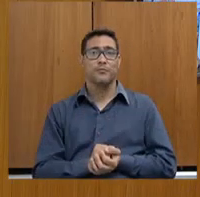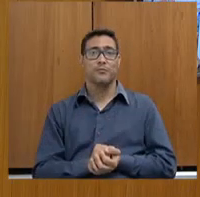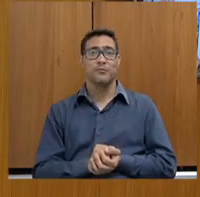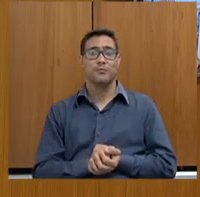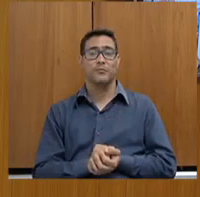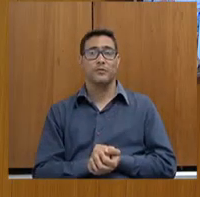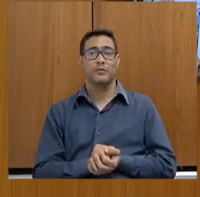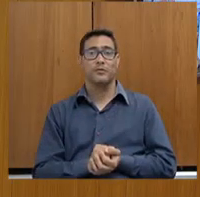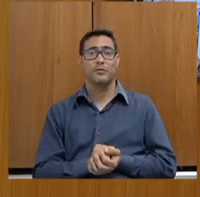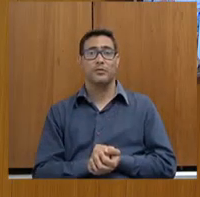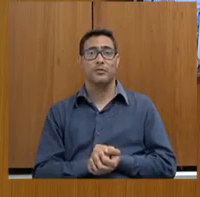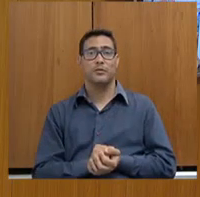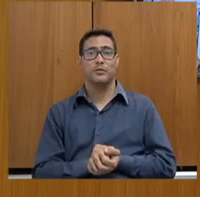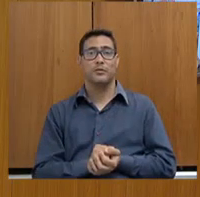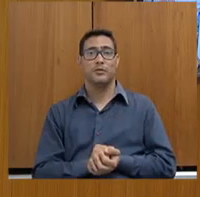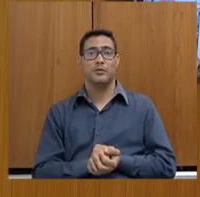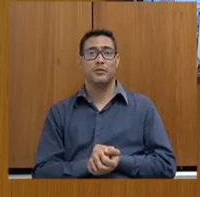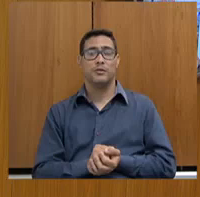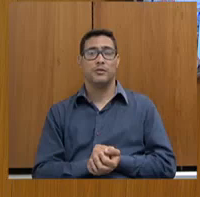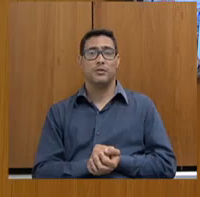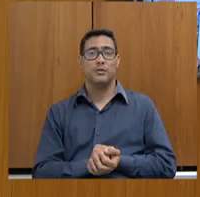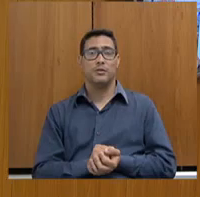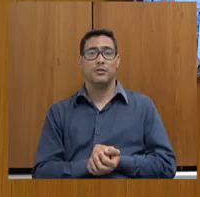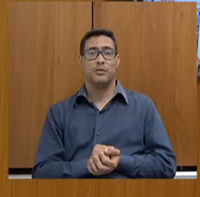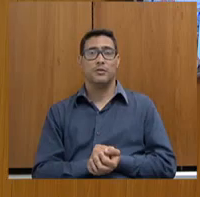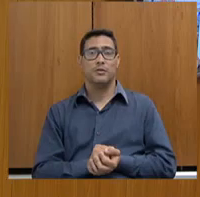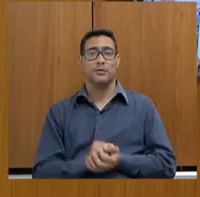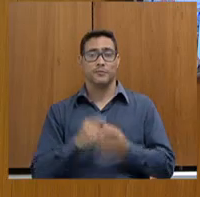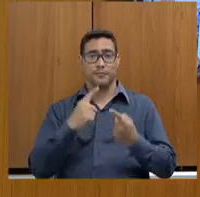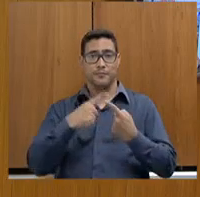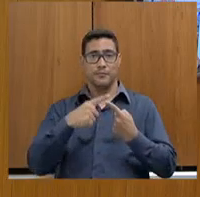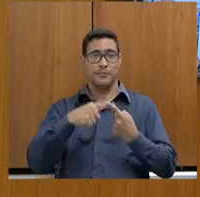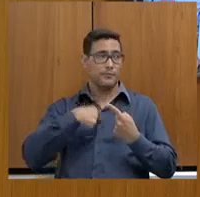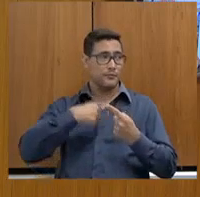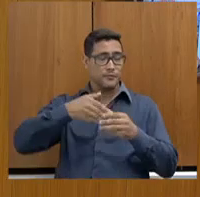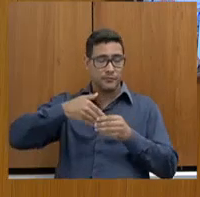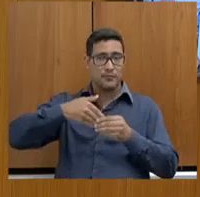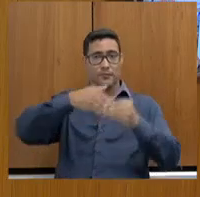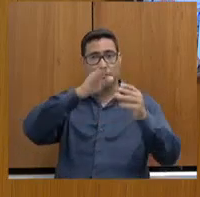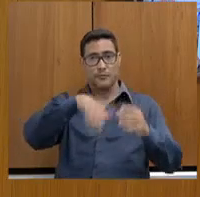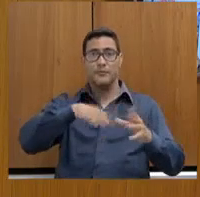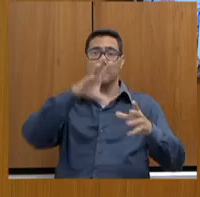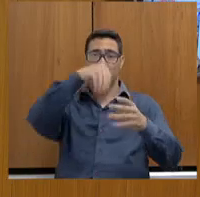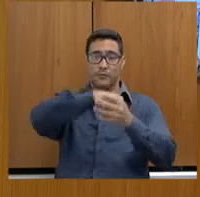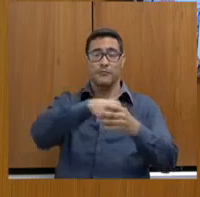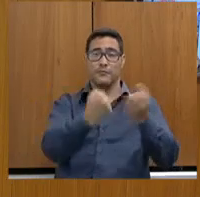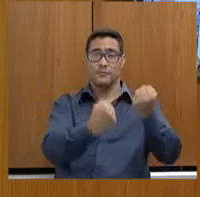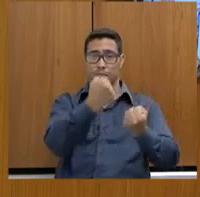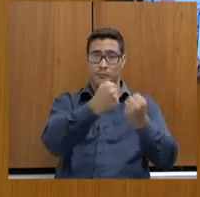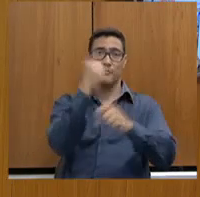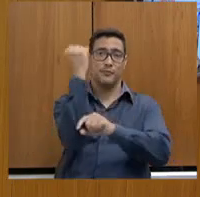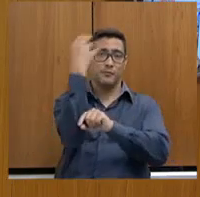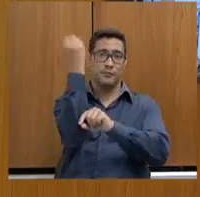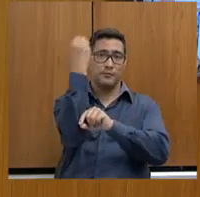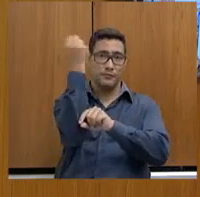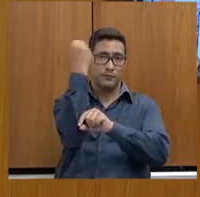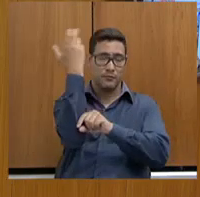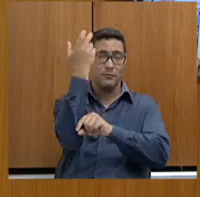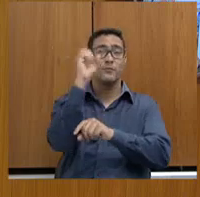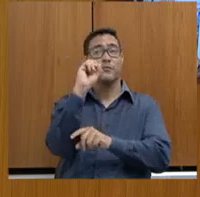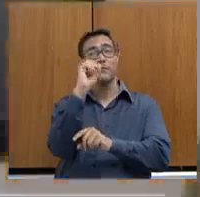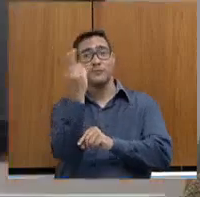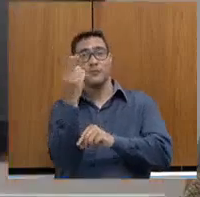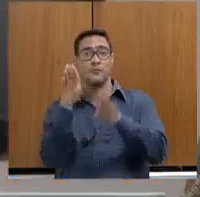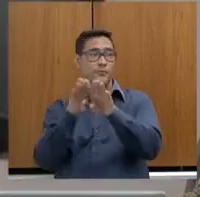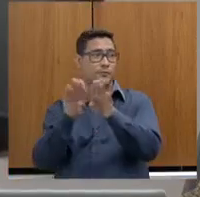O kit básico que o secretário está falando, ele deve ser levado nas viaturas, em serviço, ou nas